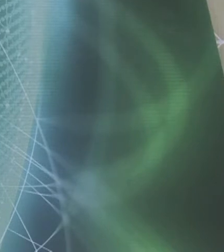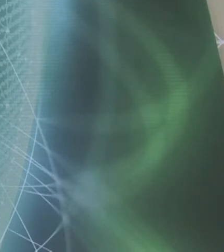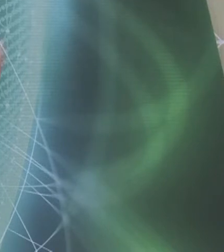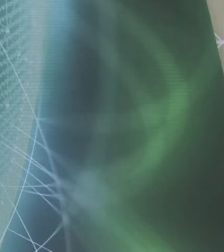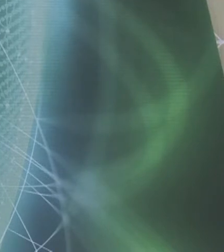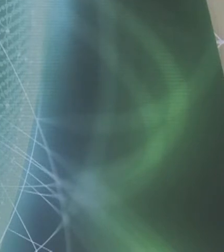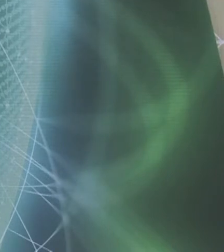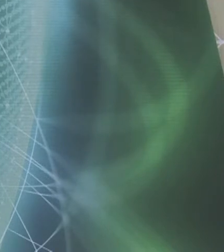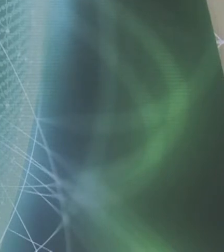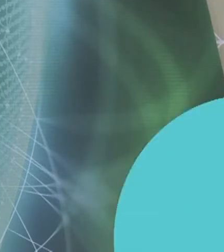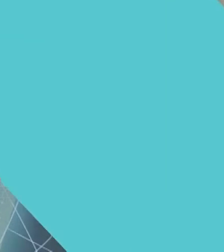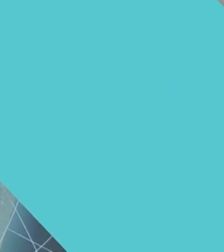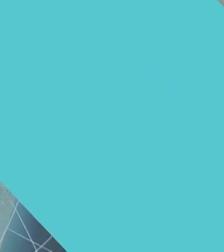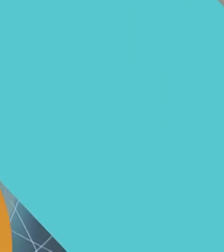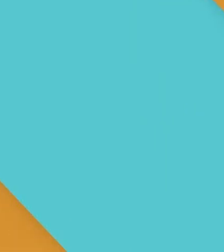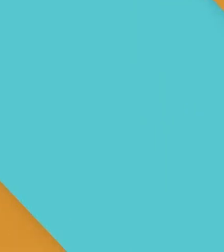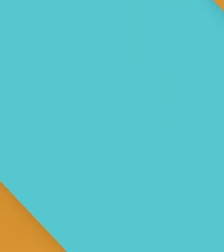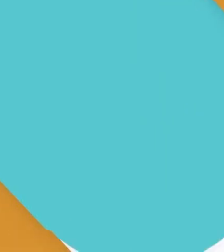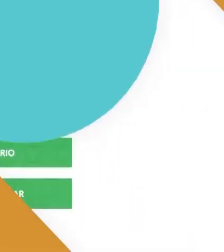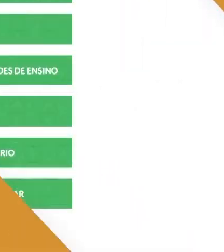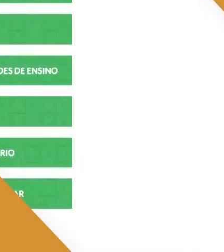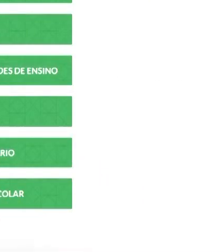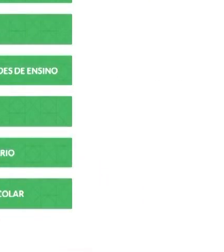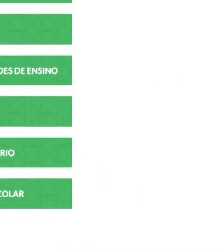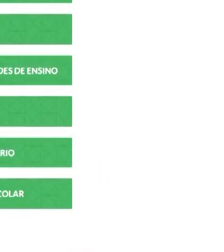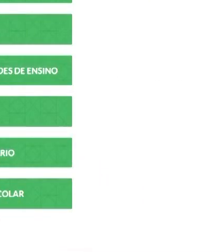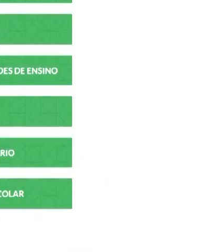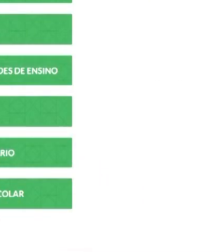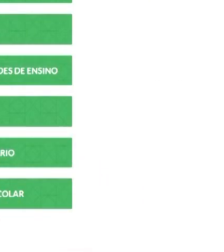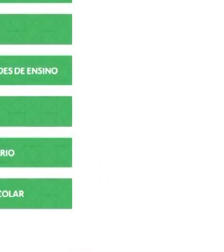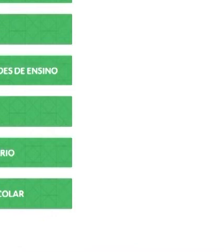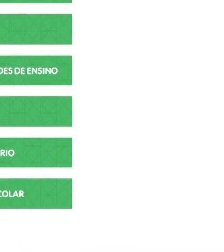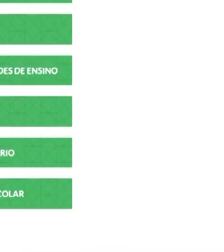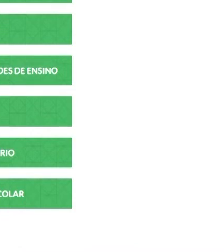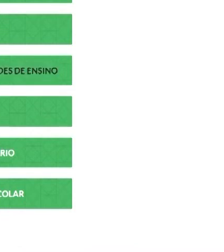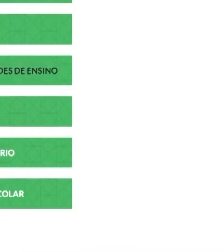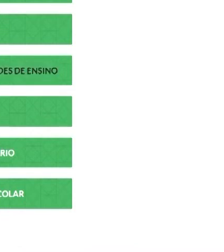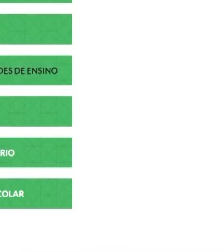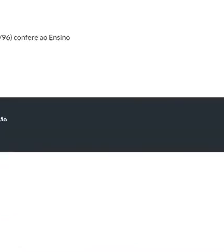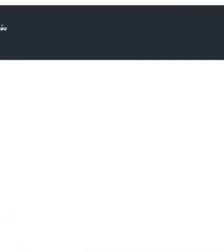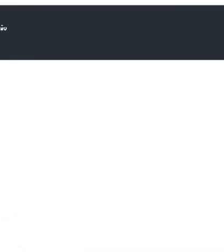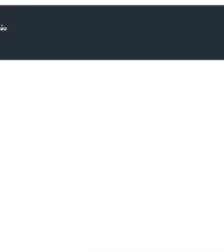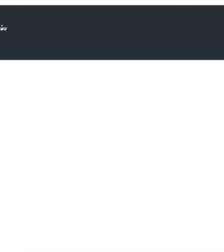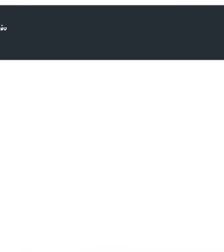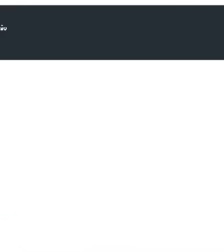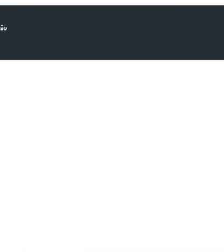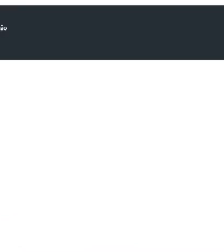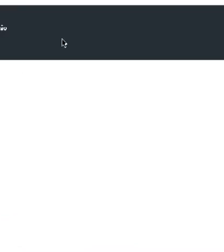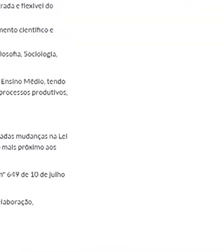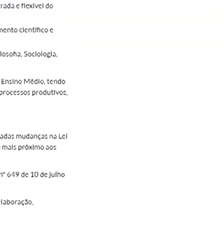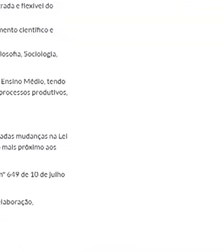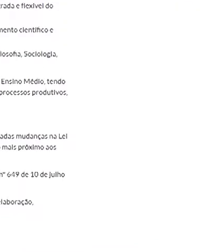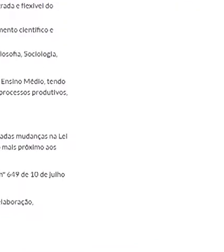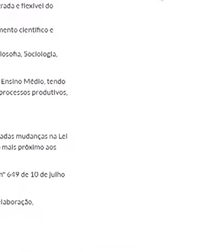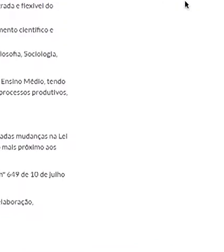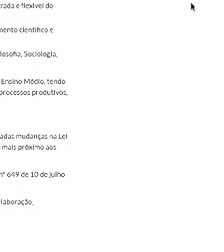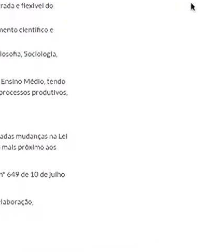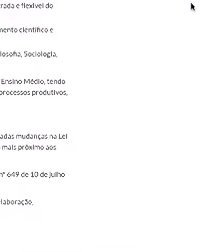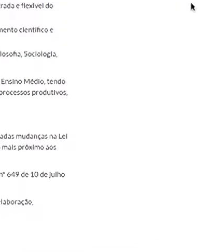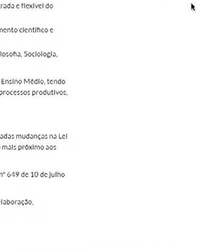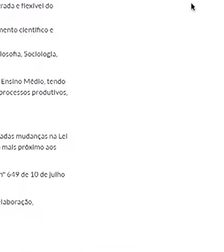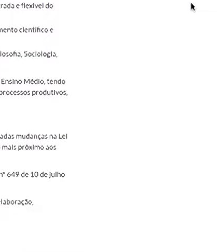bastidores da educação aqui em Santa Catarina. Você pode acessar o site sede.sc.gov.br.